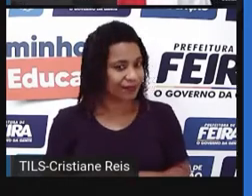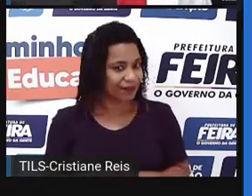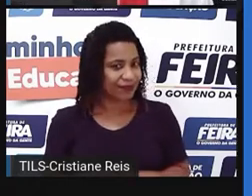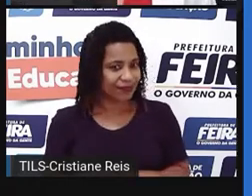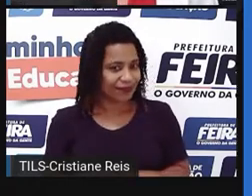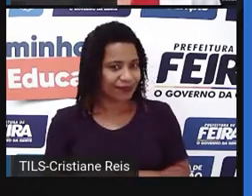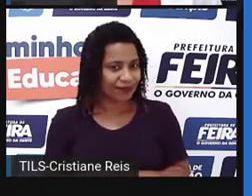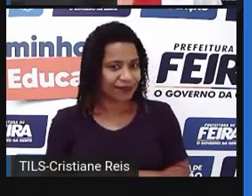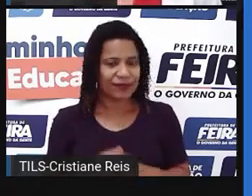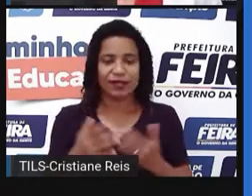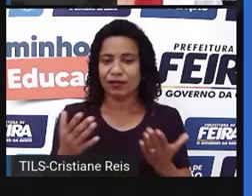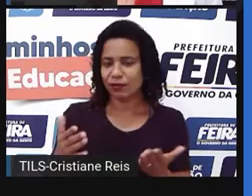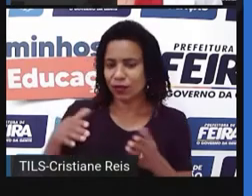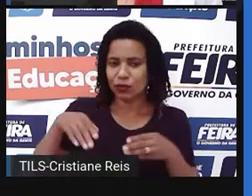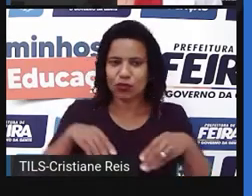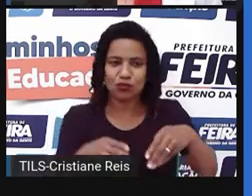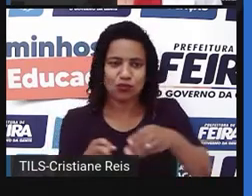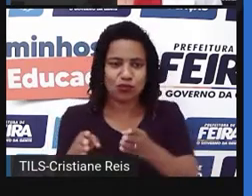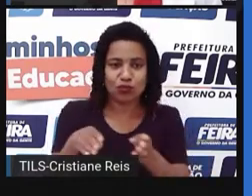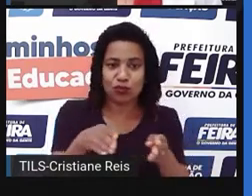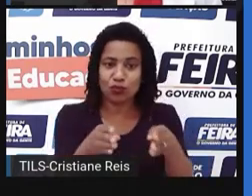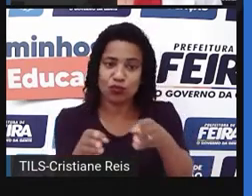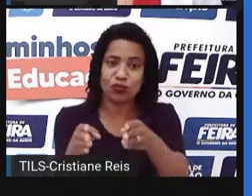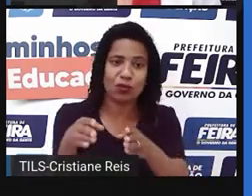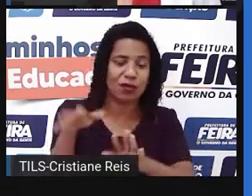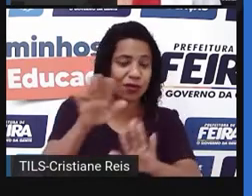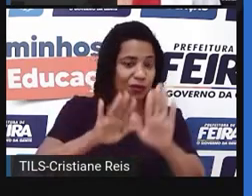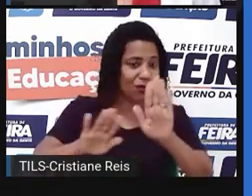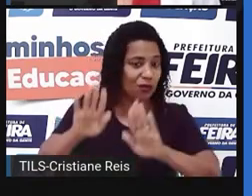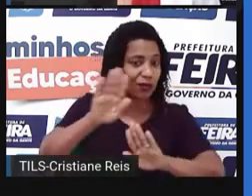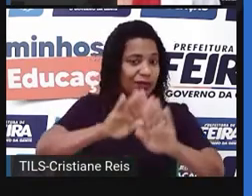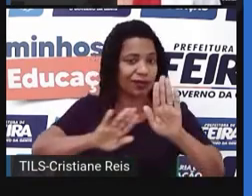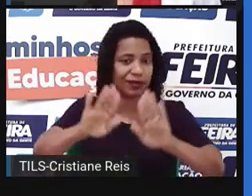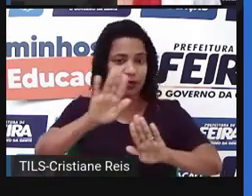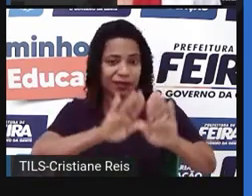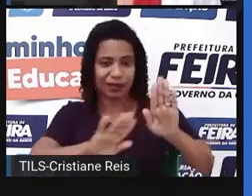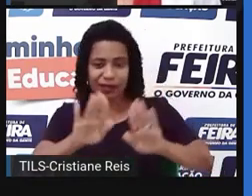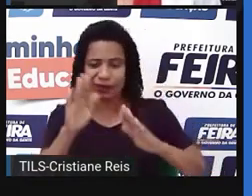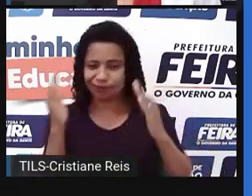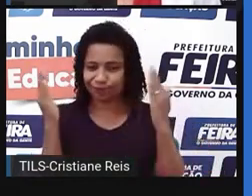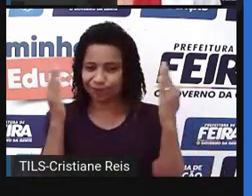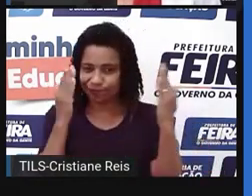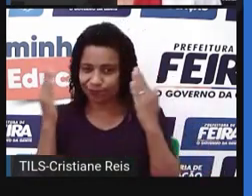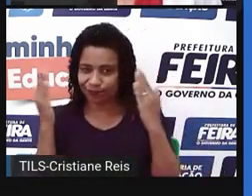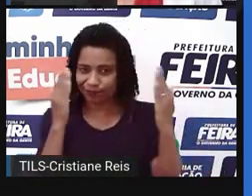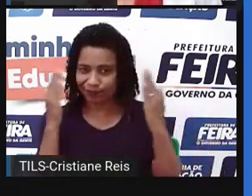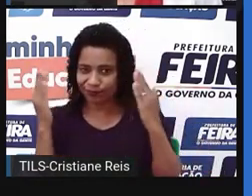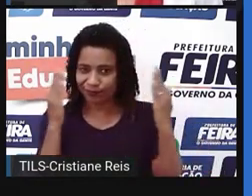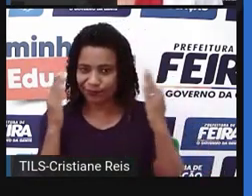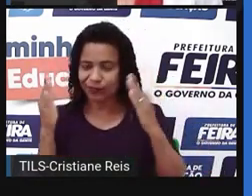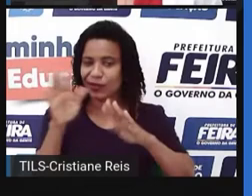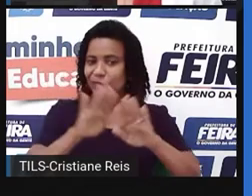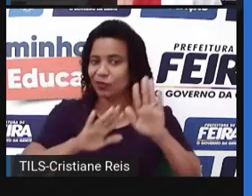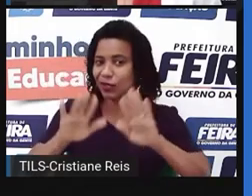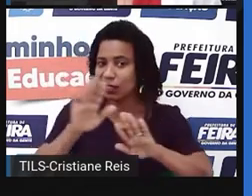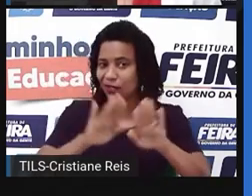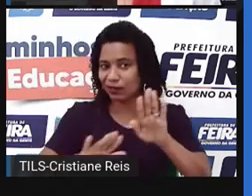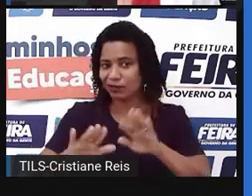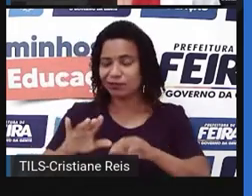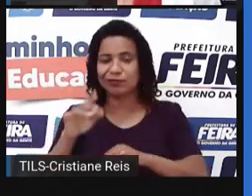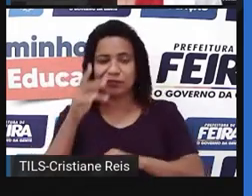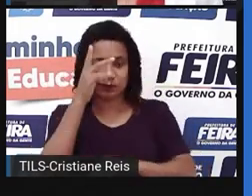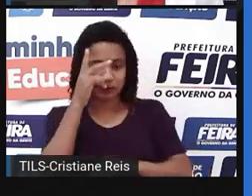Atravésse as corredeiras usando bom senso. Cuidado com os fishers. Eles estão